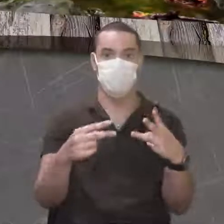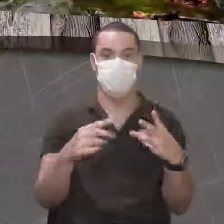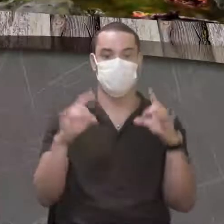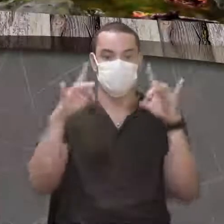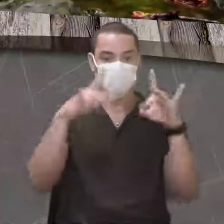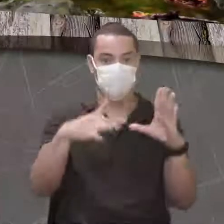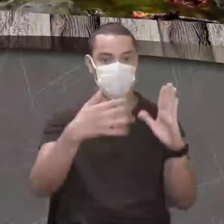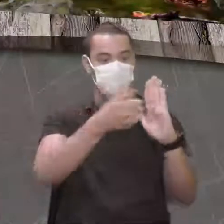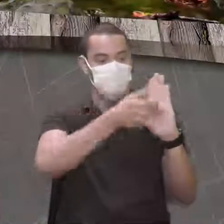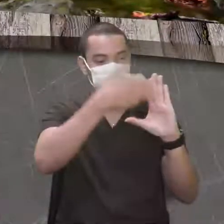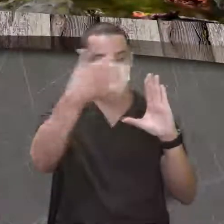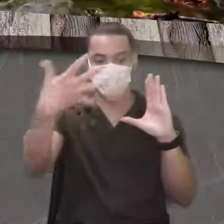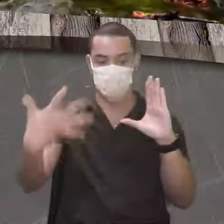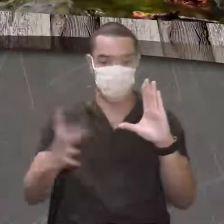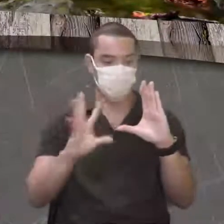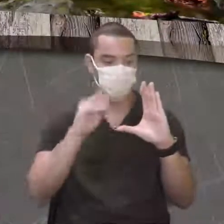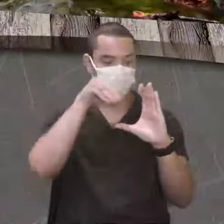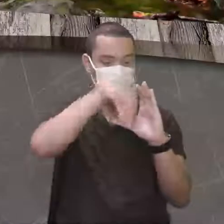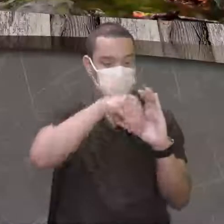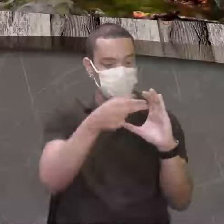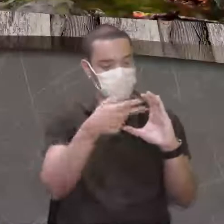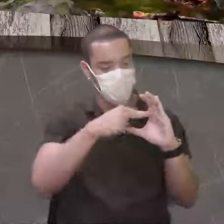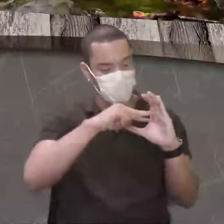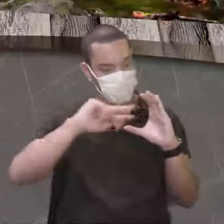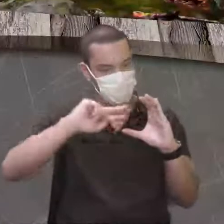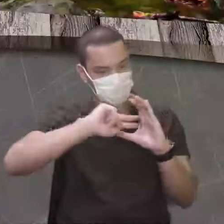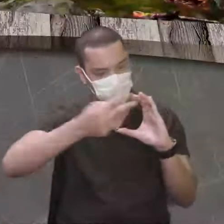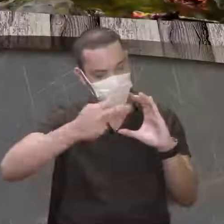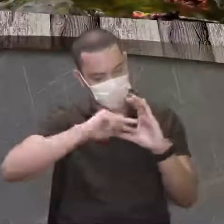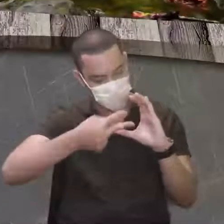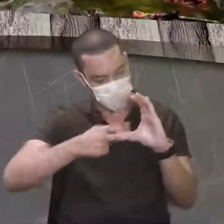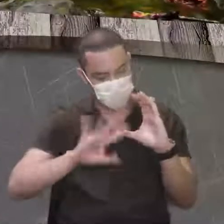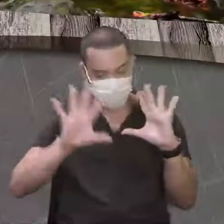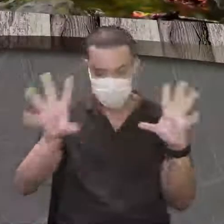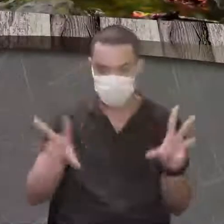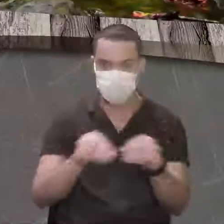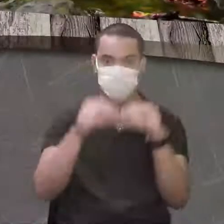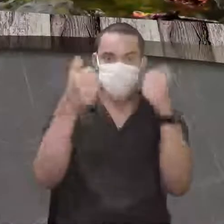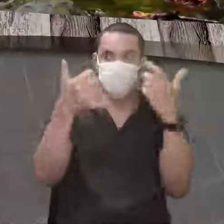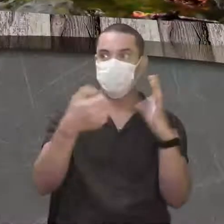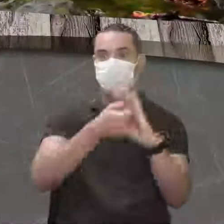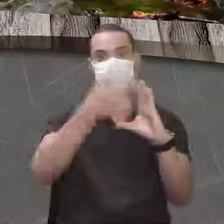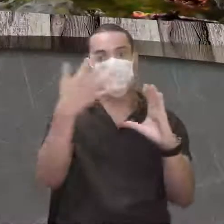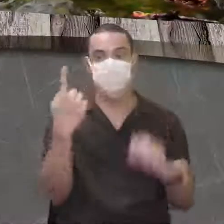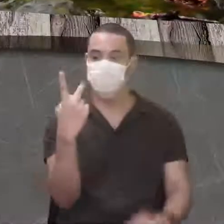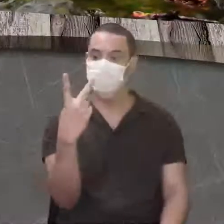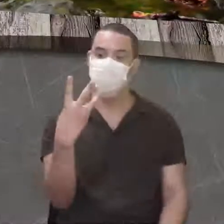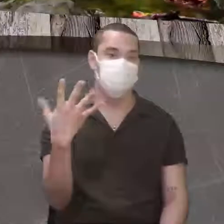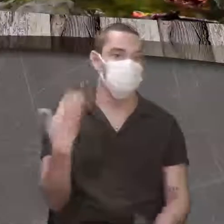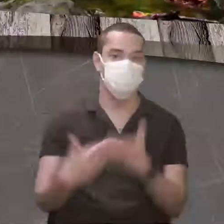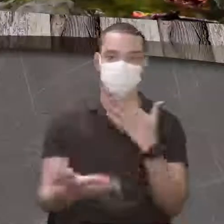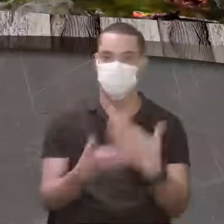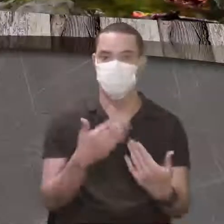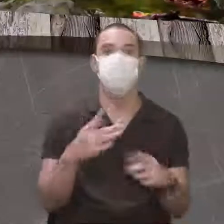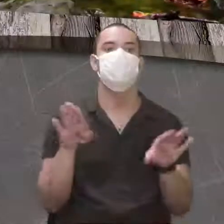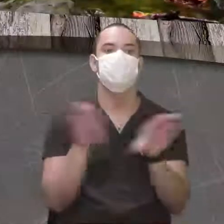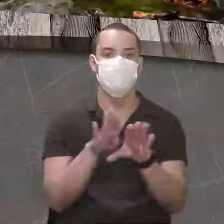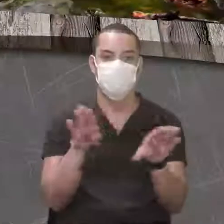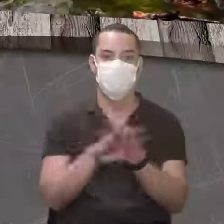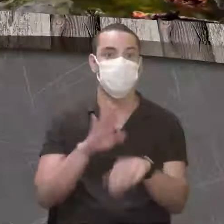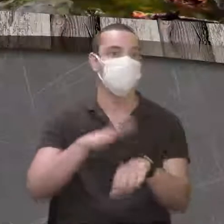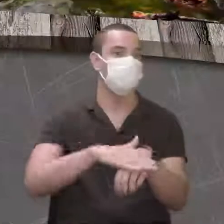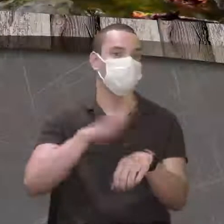de fatores ou de características de pares de alelos que determinam as características, mesmo que sendo uma ou duas ou três, elas também se segregam